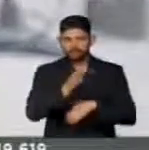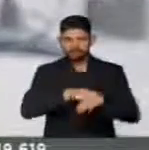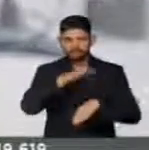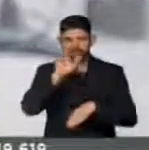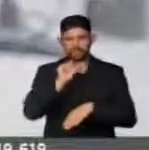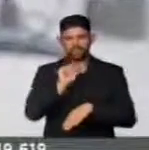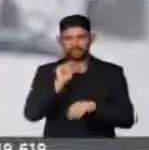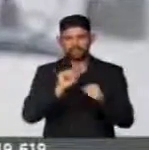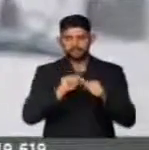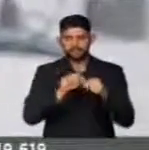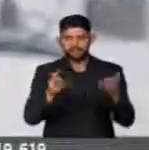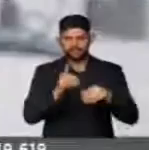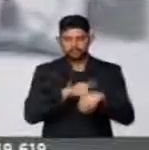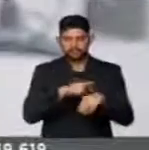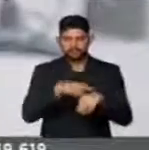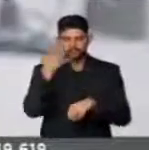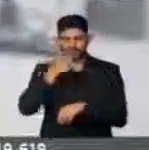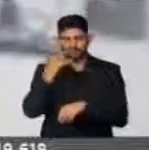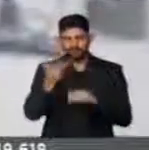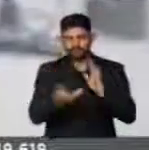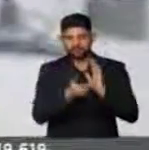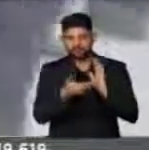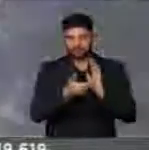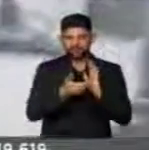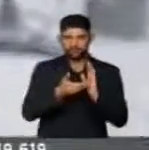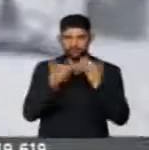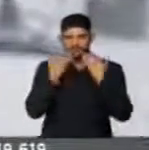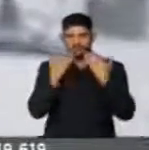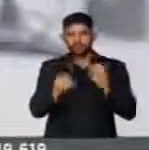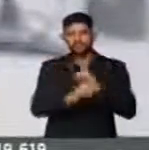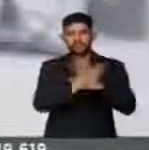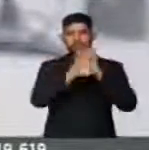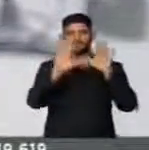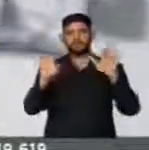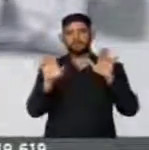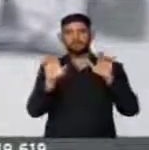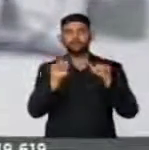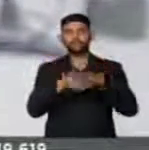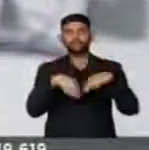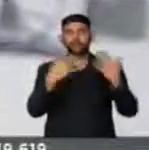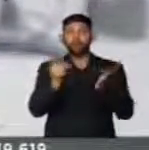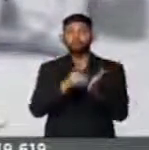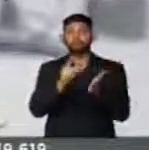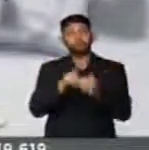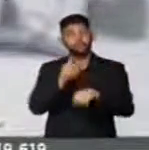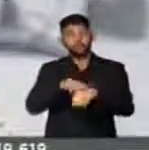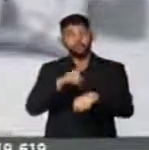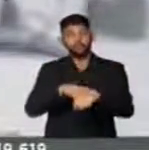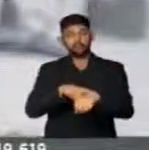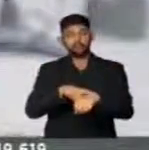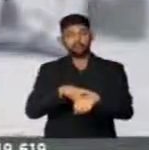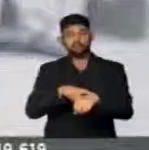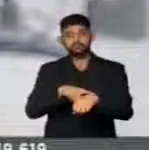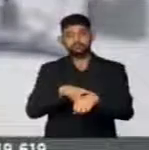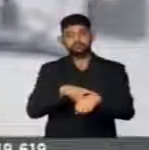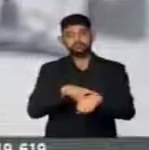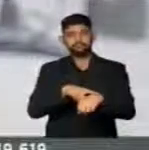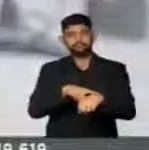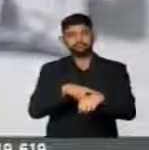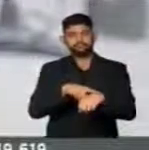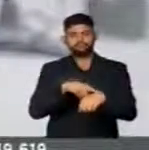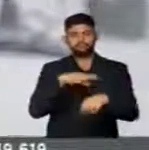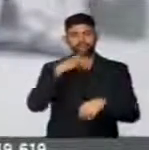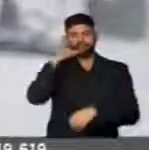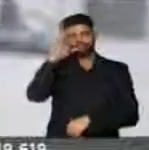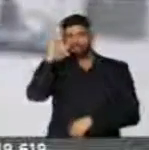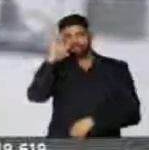o que faz nesse momento da tribuna da Câmara, que mostra claramente quais foram os momentos do devaneio